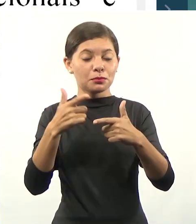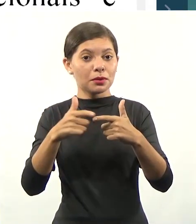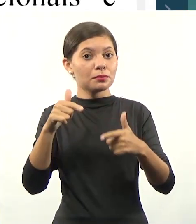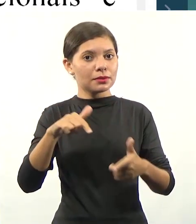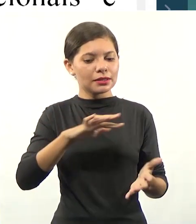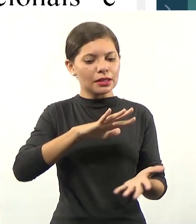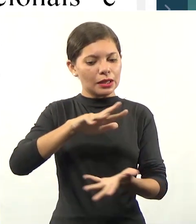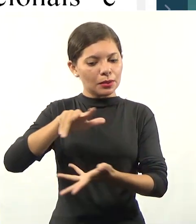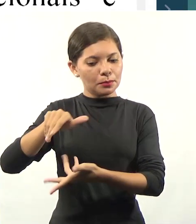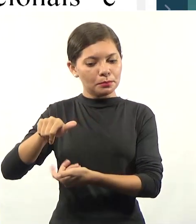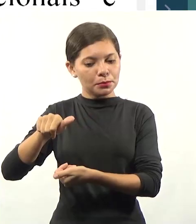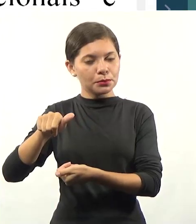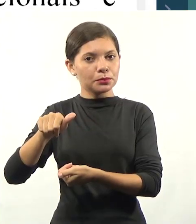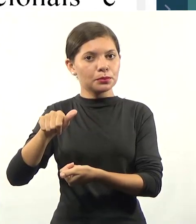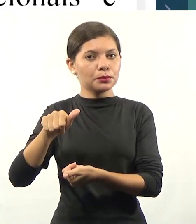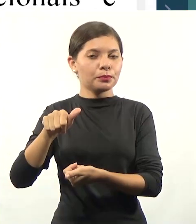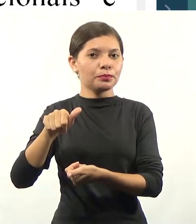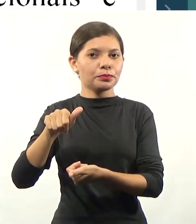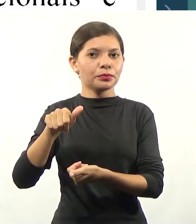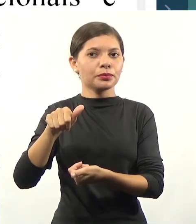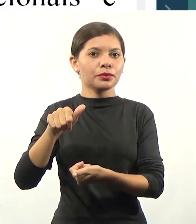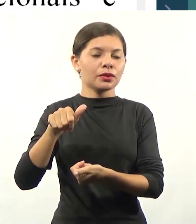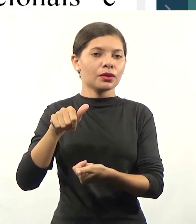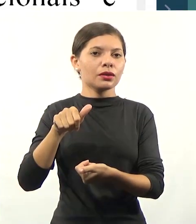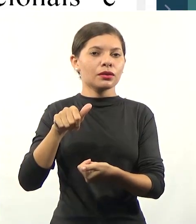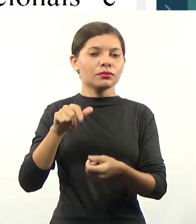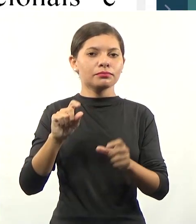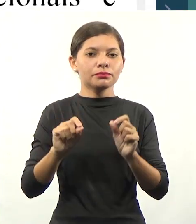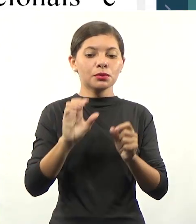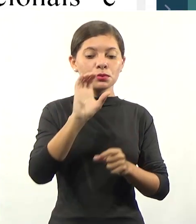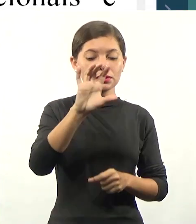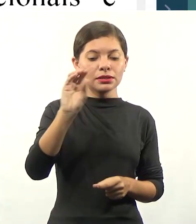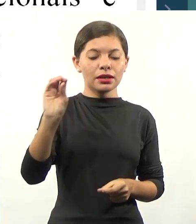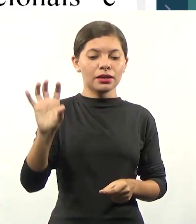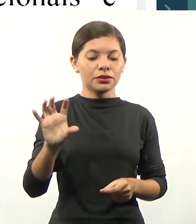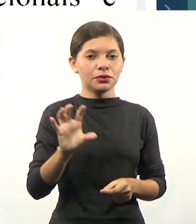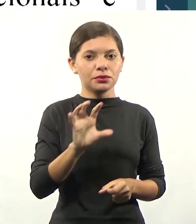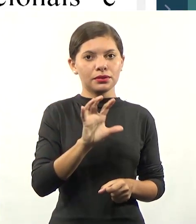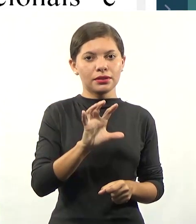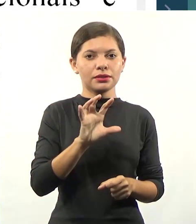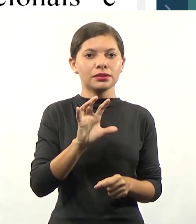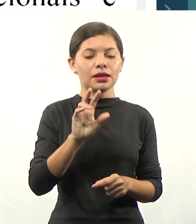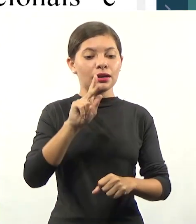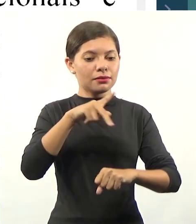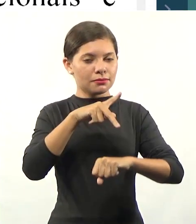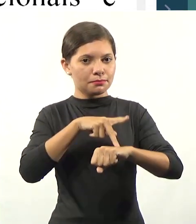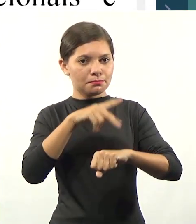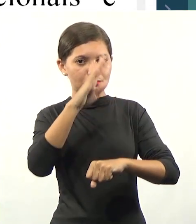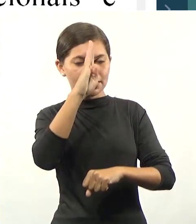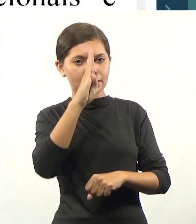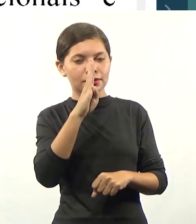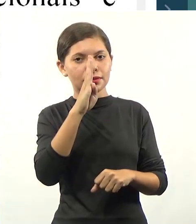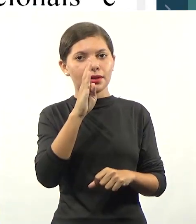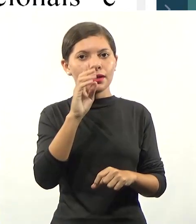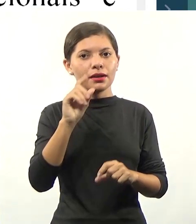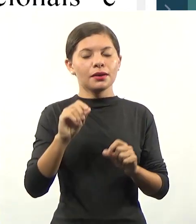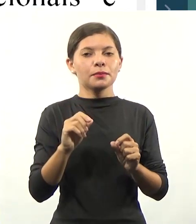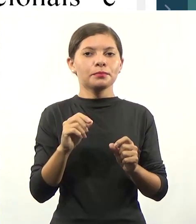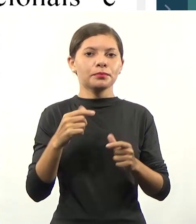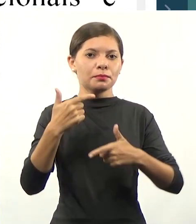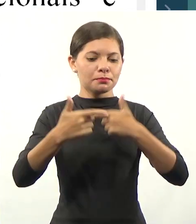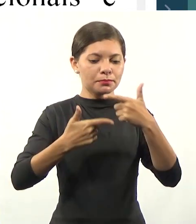particular, os nacionais e os regionais, e prestar serviços especializados à comunidade e